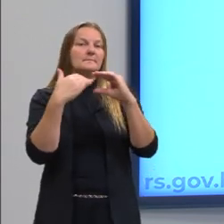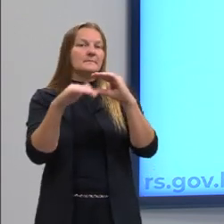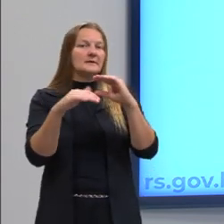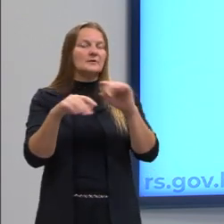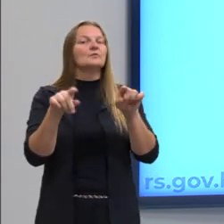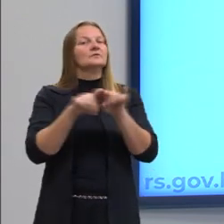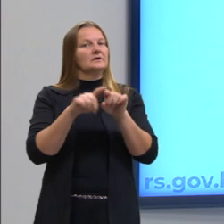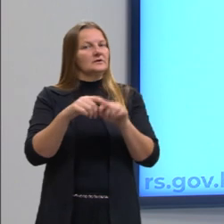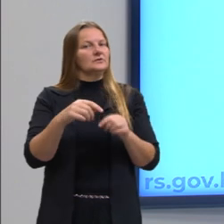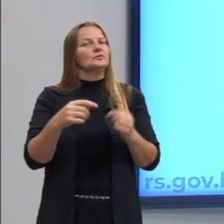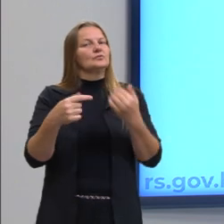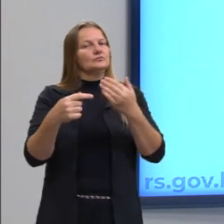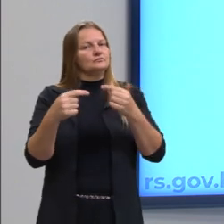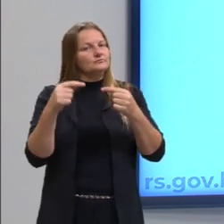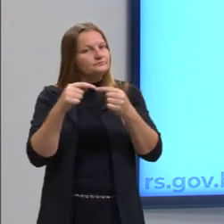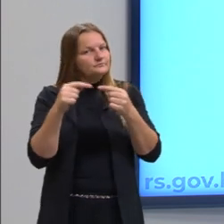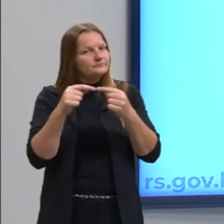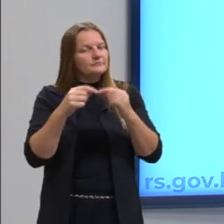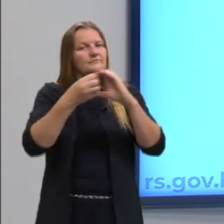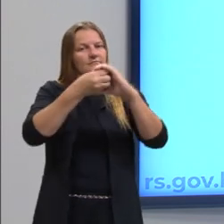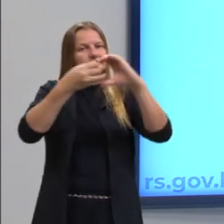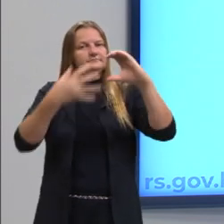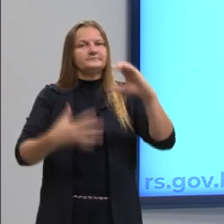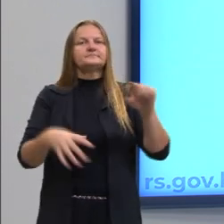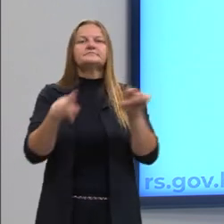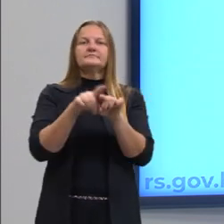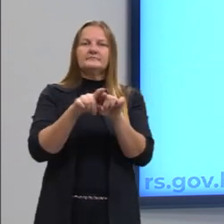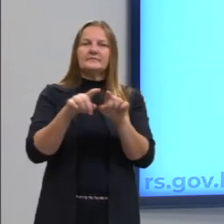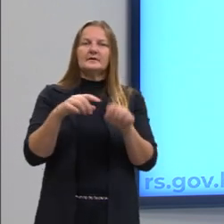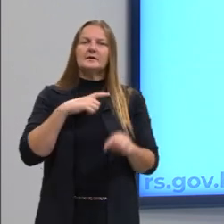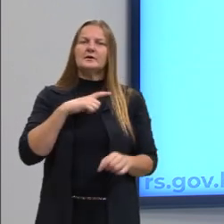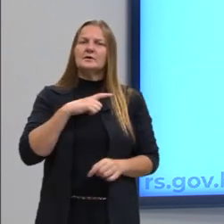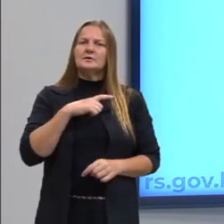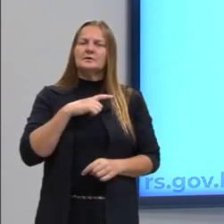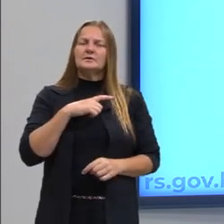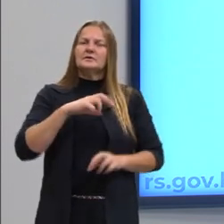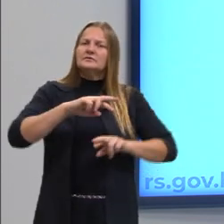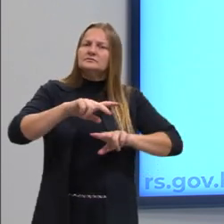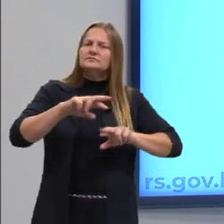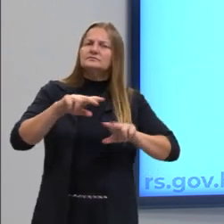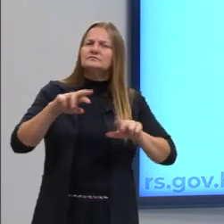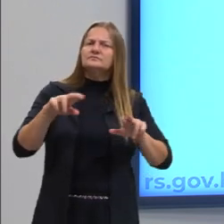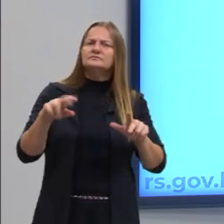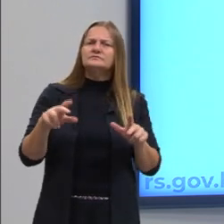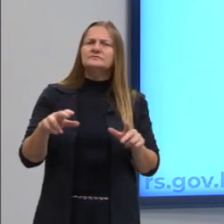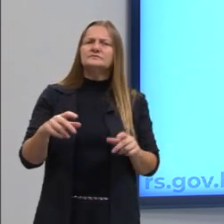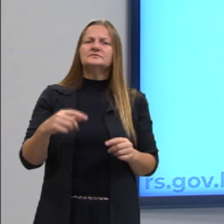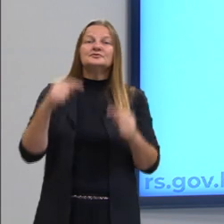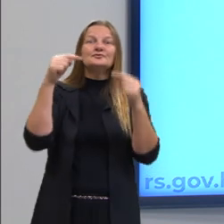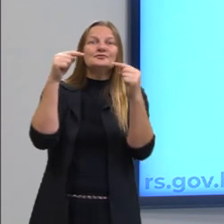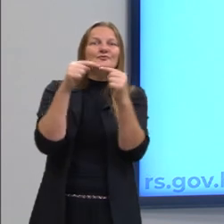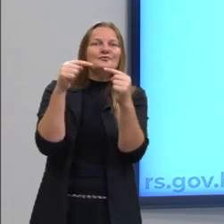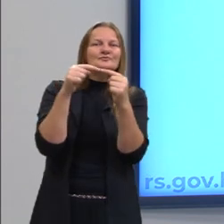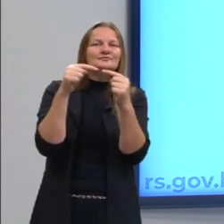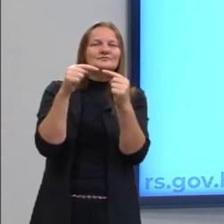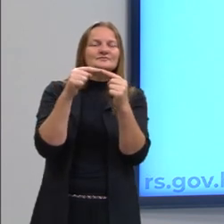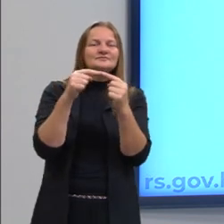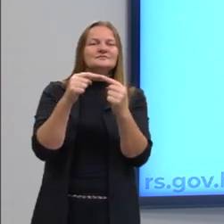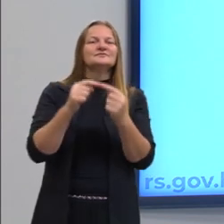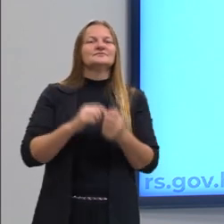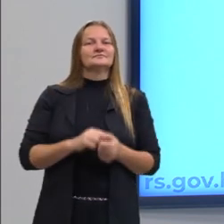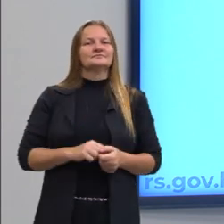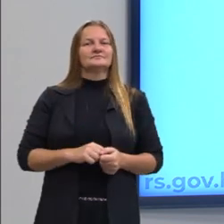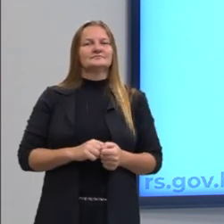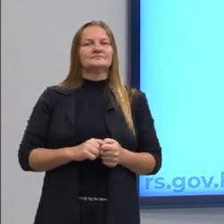também possui as suas características em comum e eles possuem o seu objetivo em comum também.